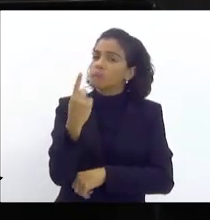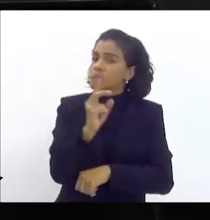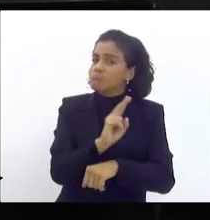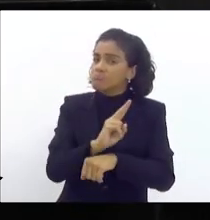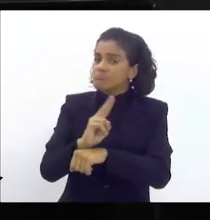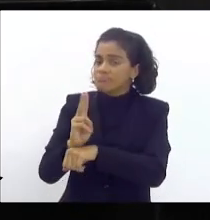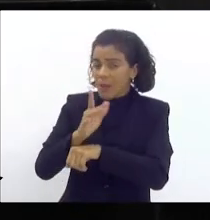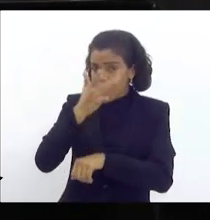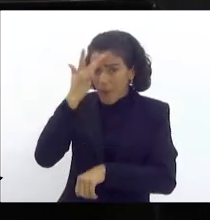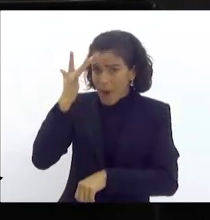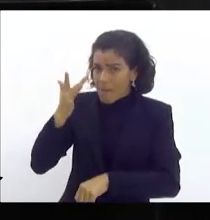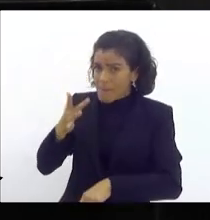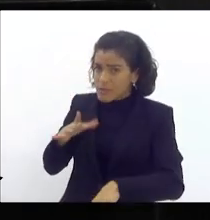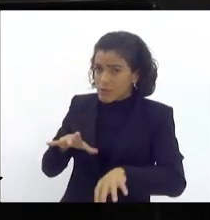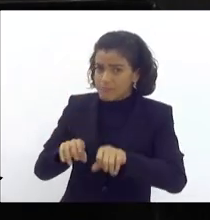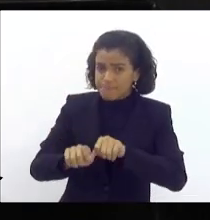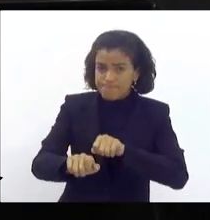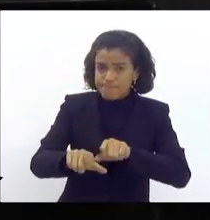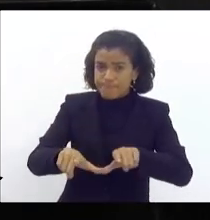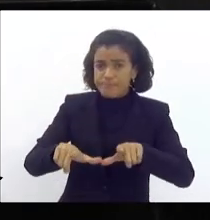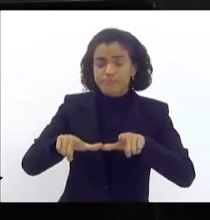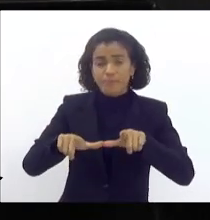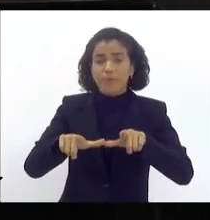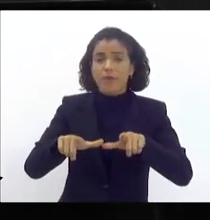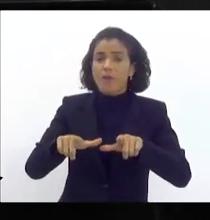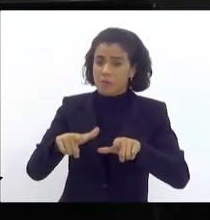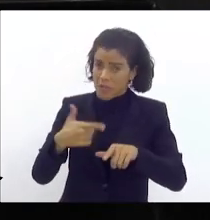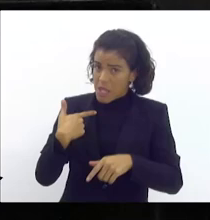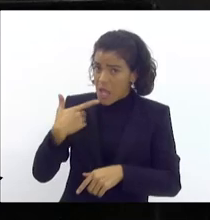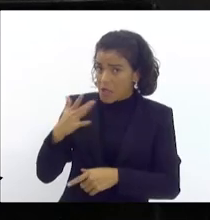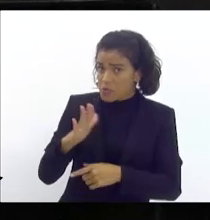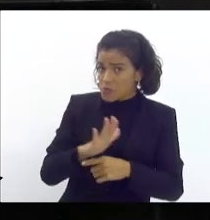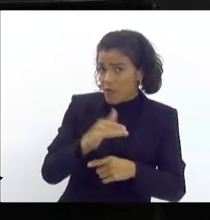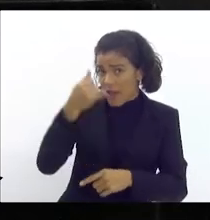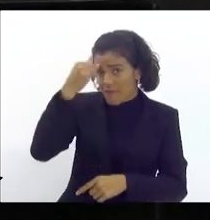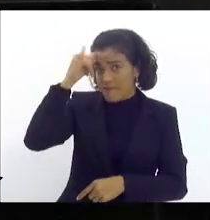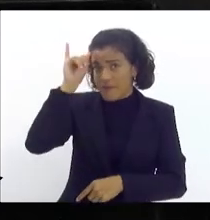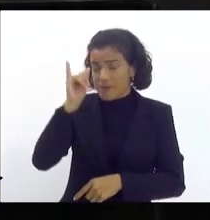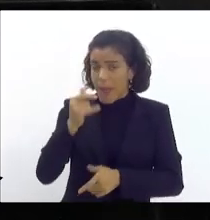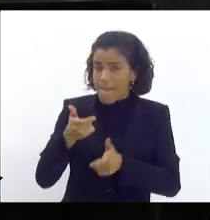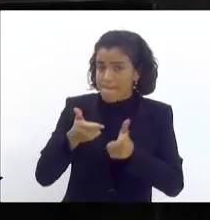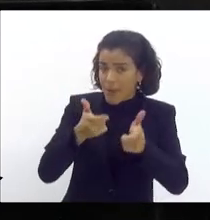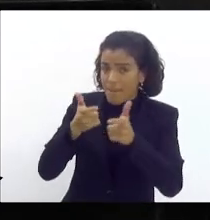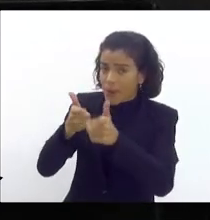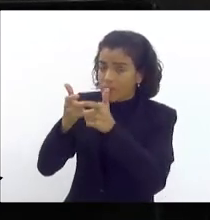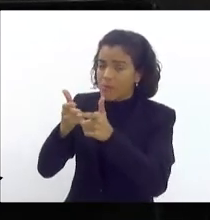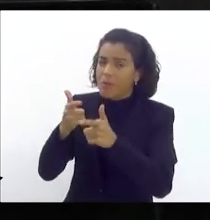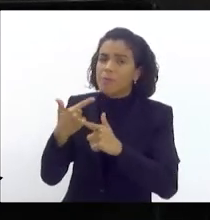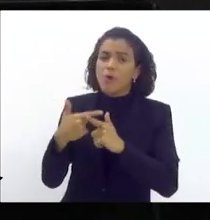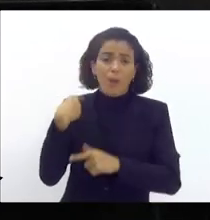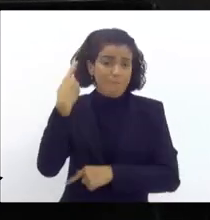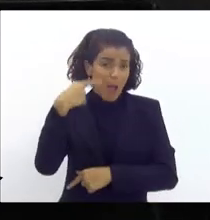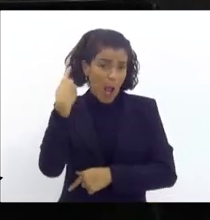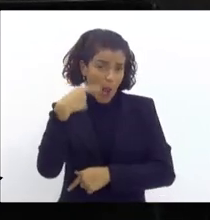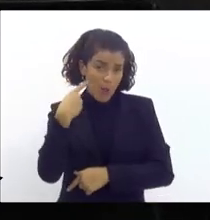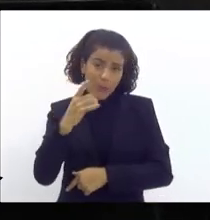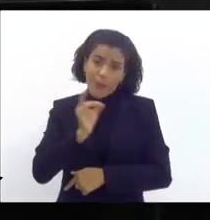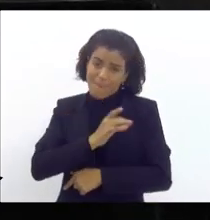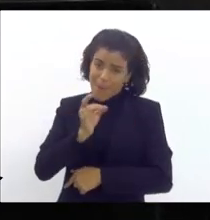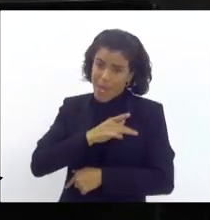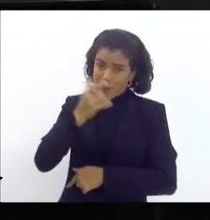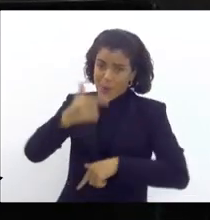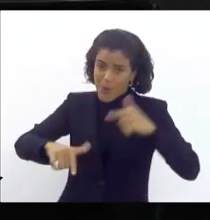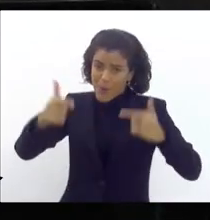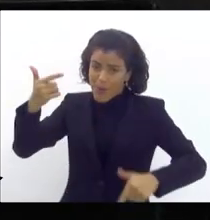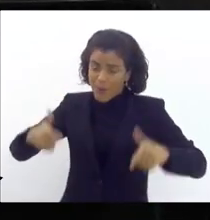uma pessoa habilitada, armada, será que não iria inibir esse cara? Porque o maluco só tem medo de mais maluco. Se